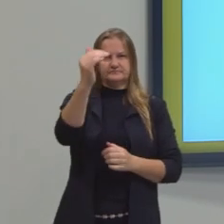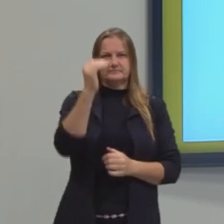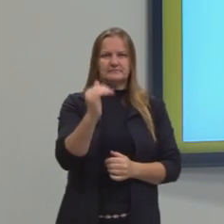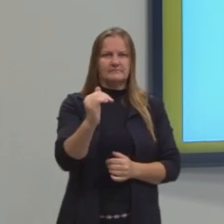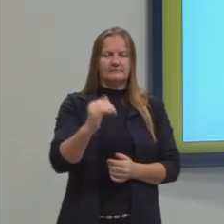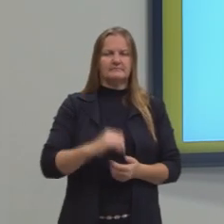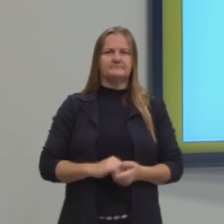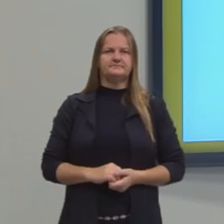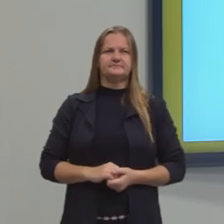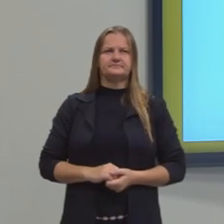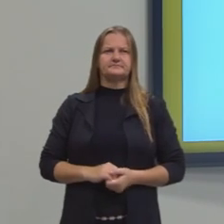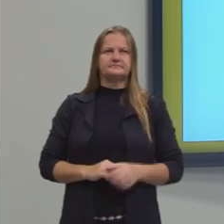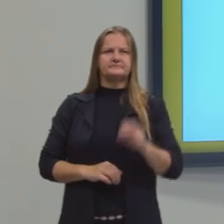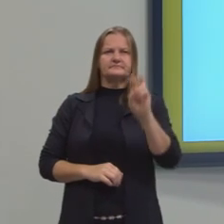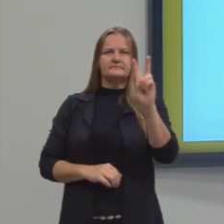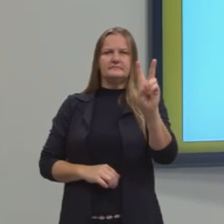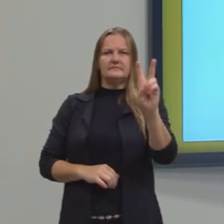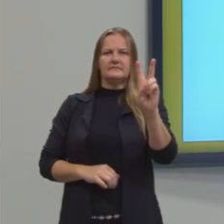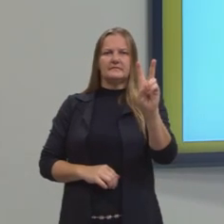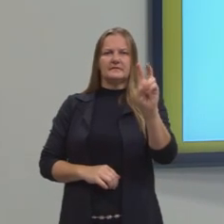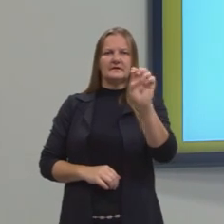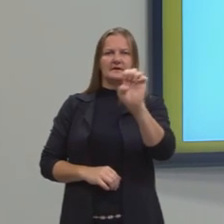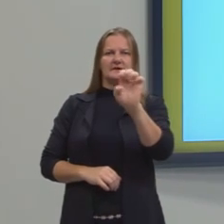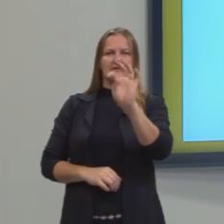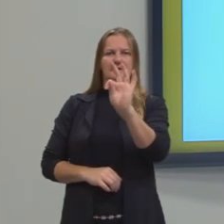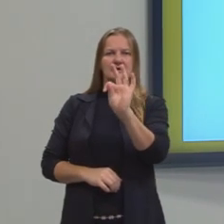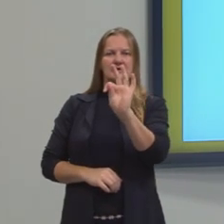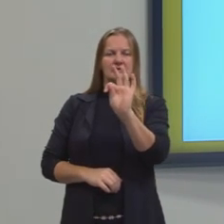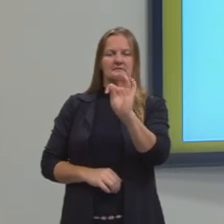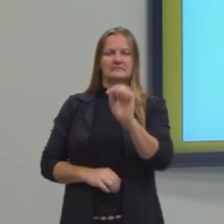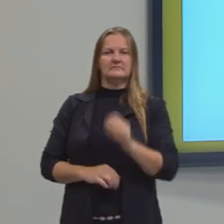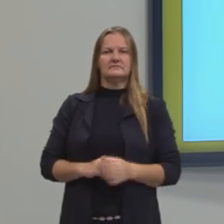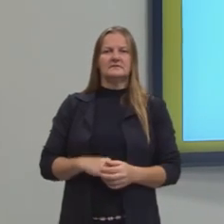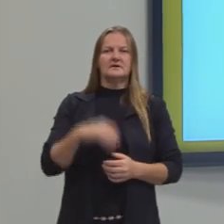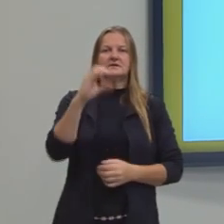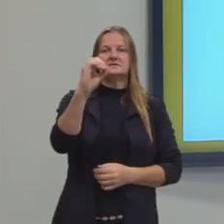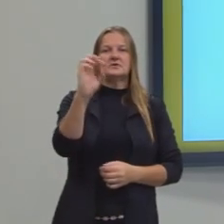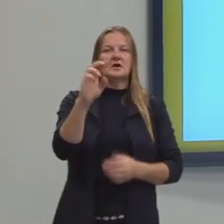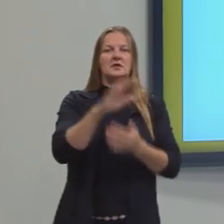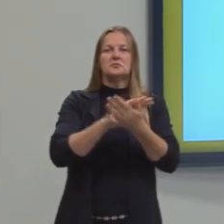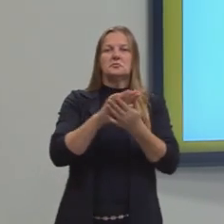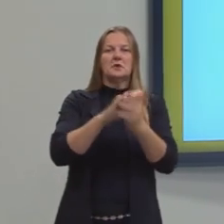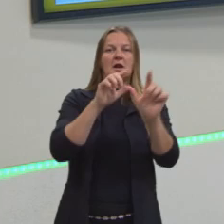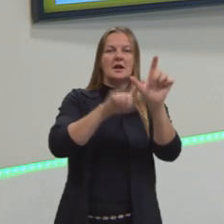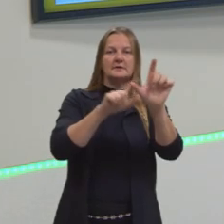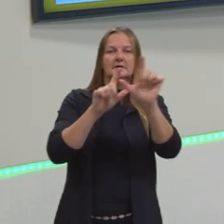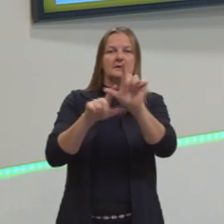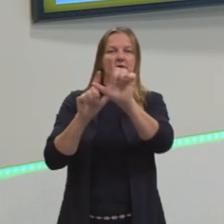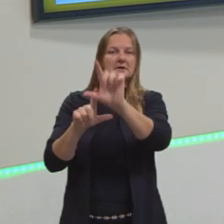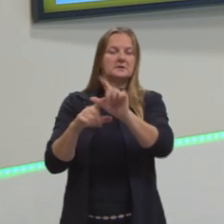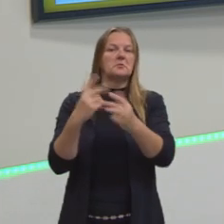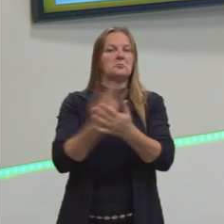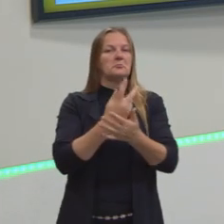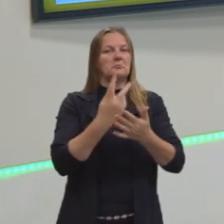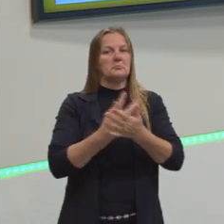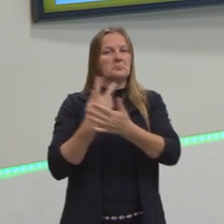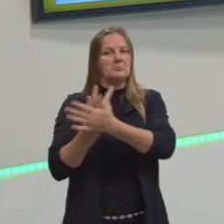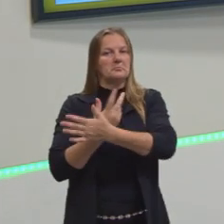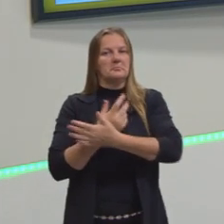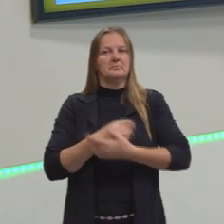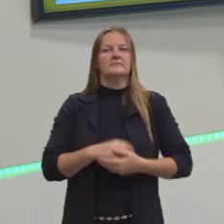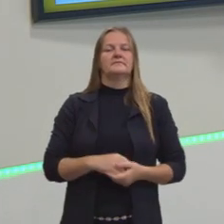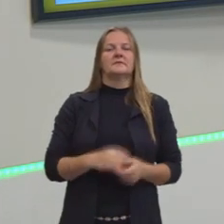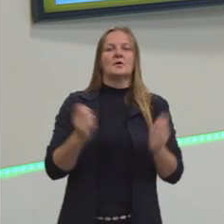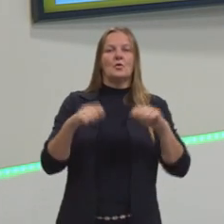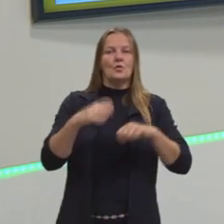possibilidade, VET. VET, então, R$,00, porque nenhuma letra, então, está na posição correta. E a